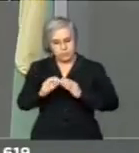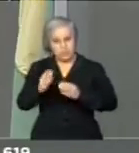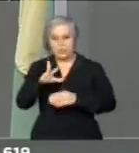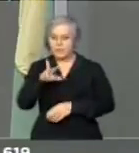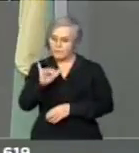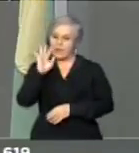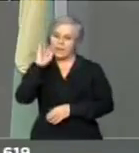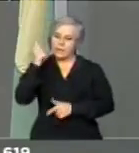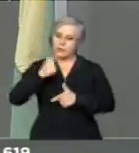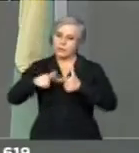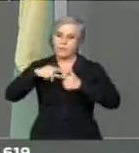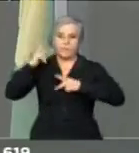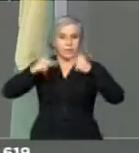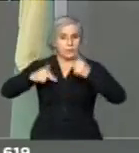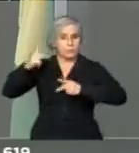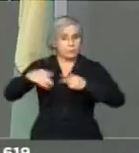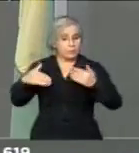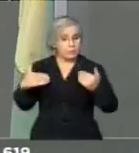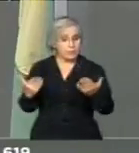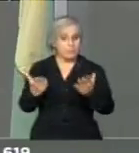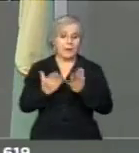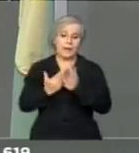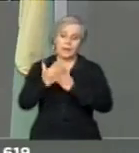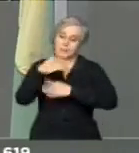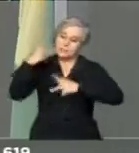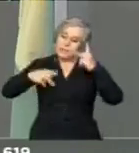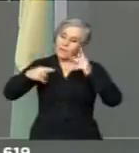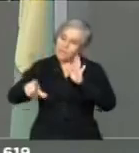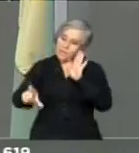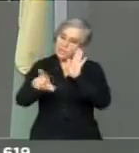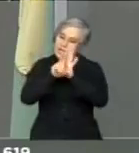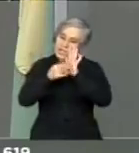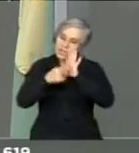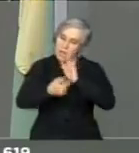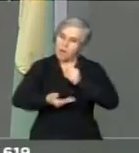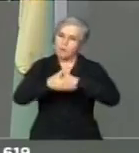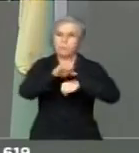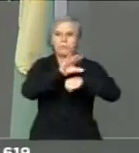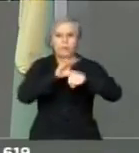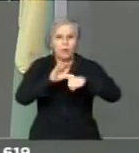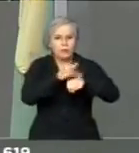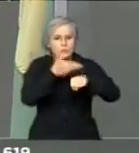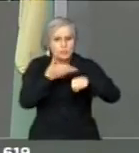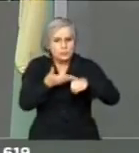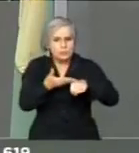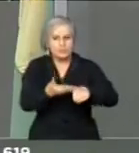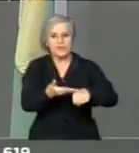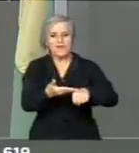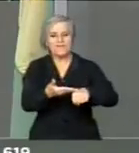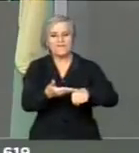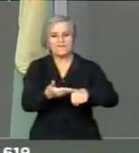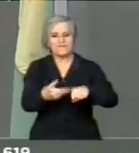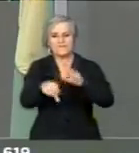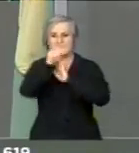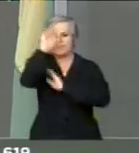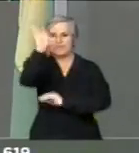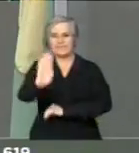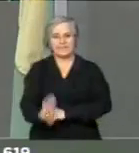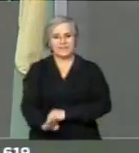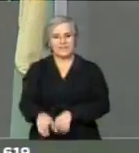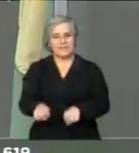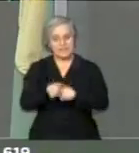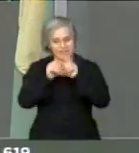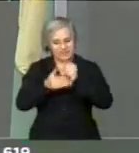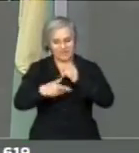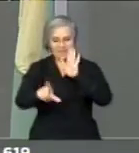problema político pela política legal constitucional, pela Constituição do Brasil e pelas